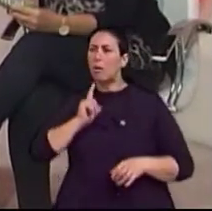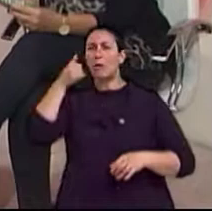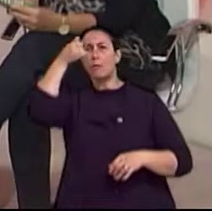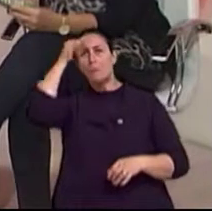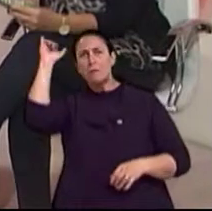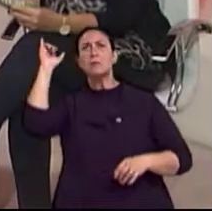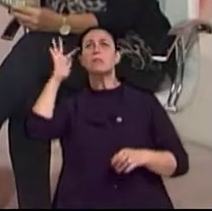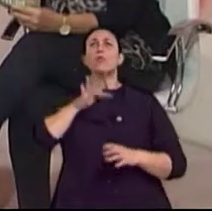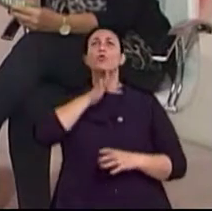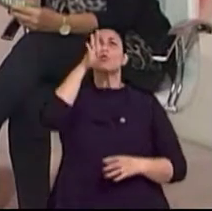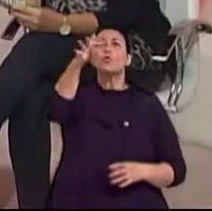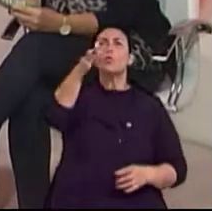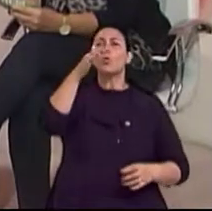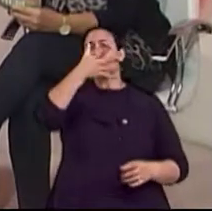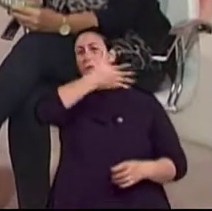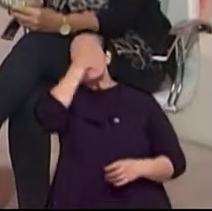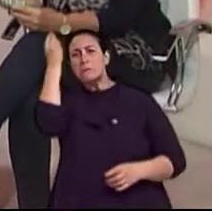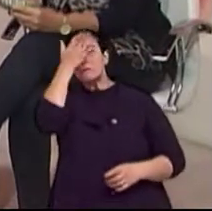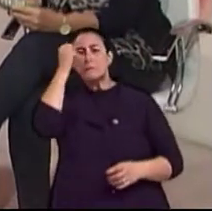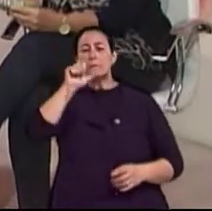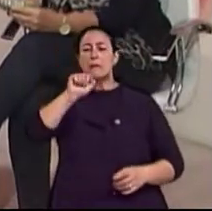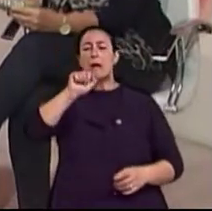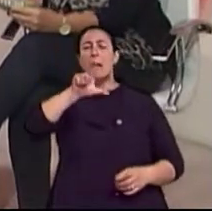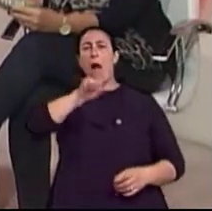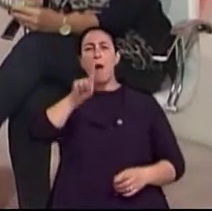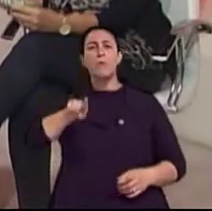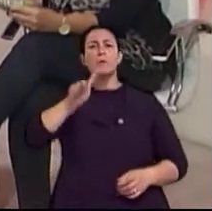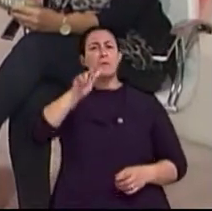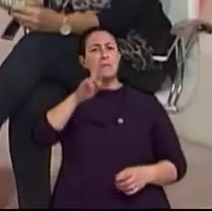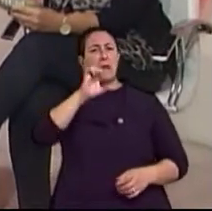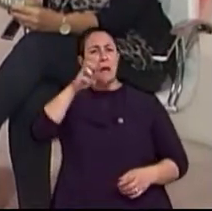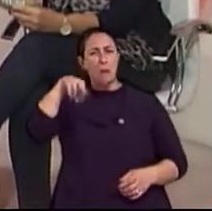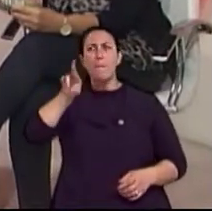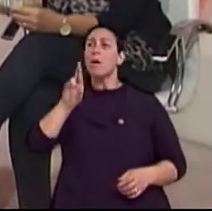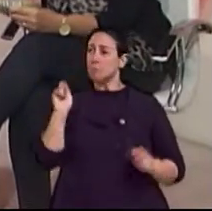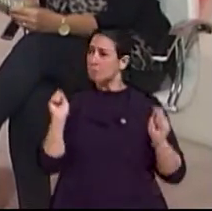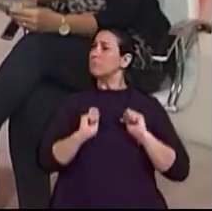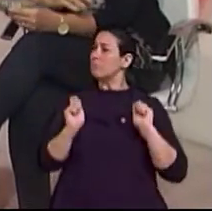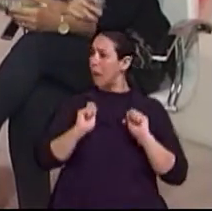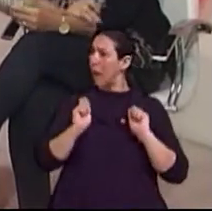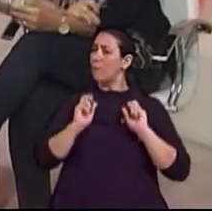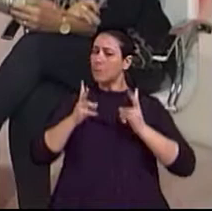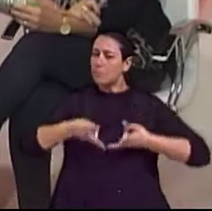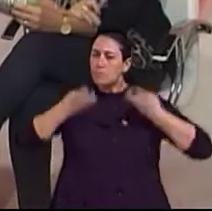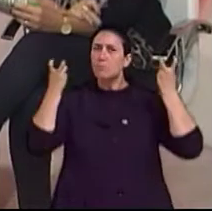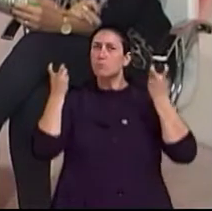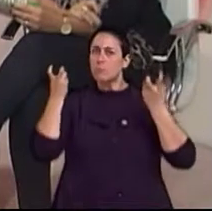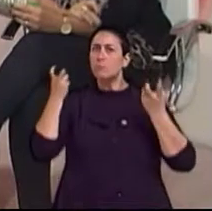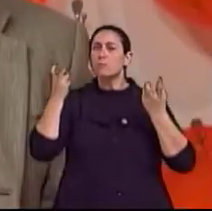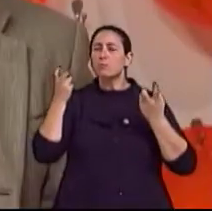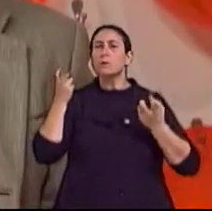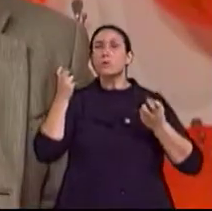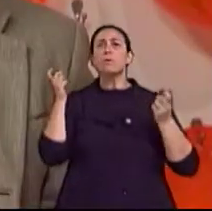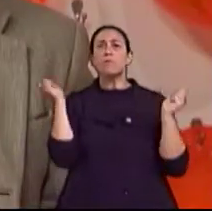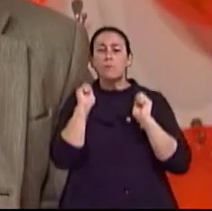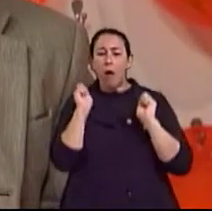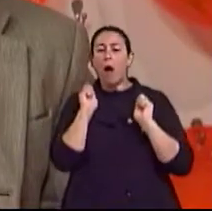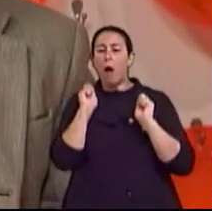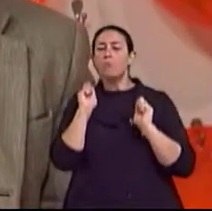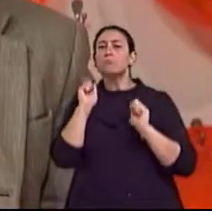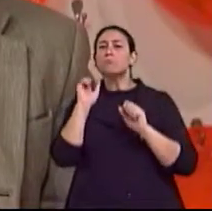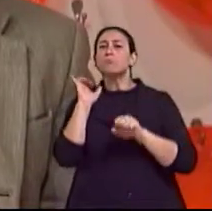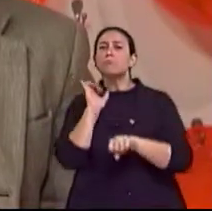pesquisas isso, doutor? De que a gente teria uma predisposição a ter Alzheimer? Está